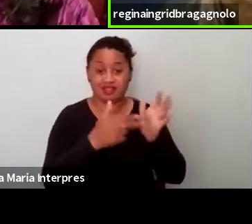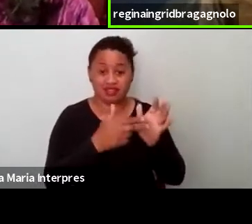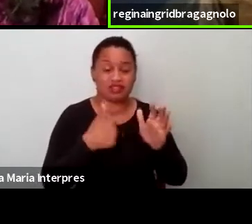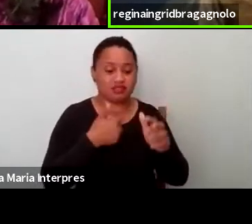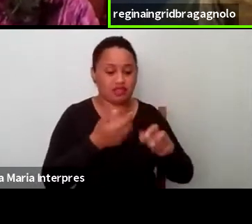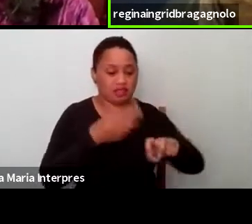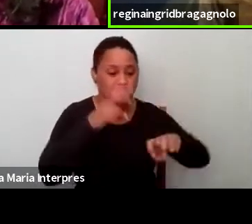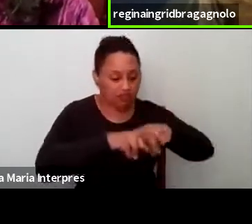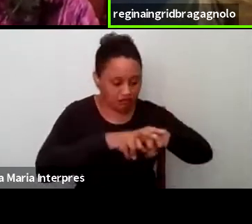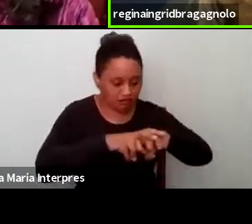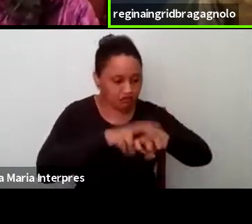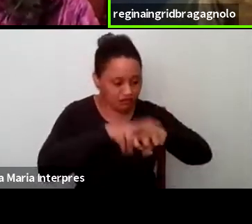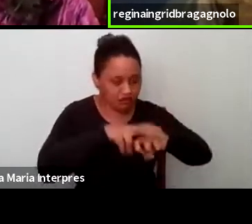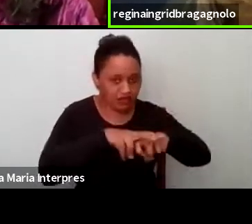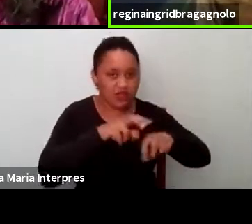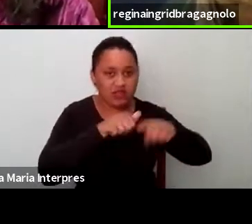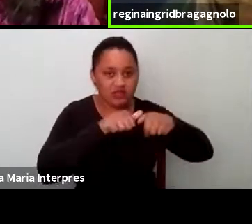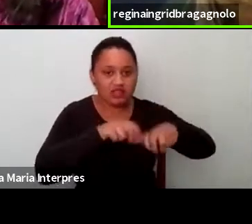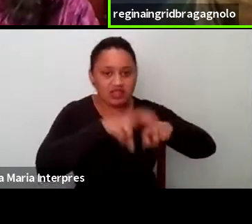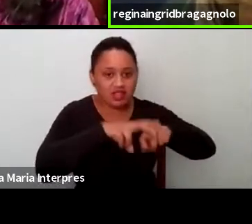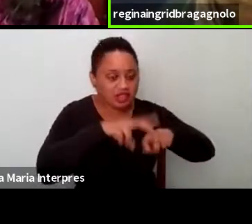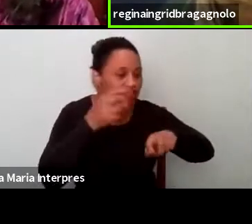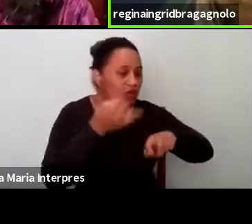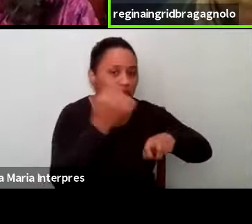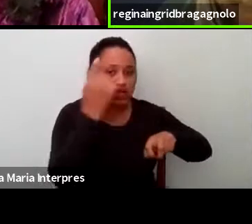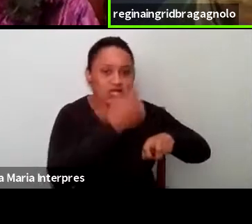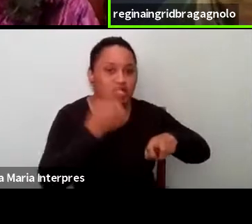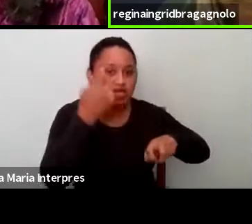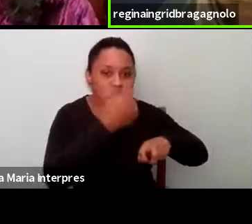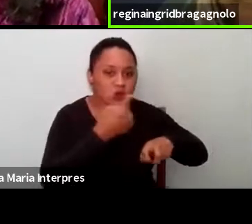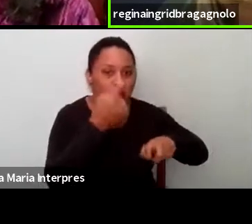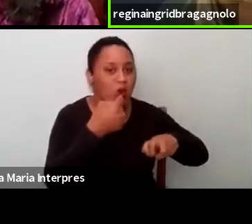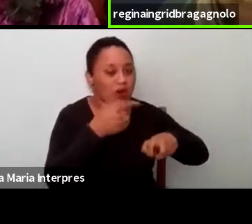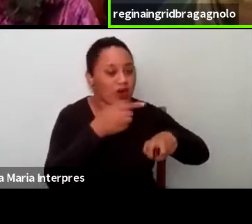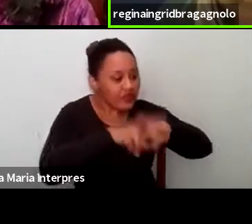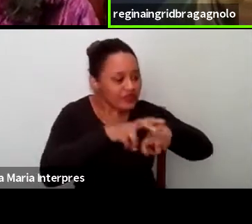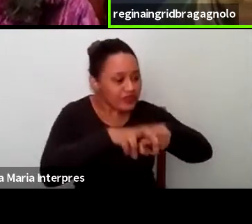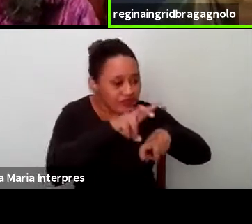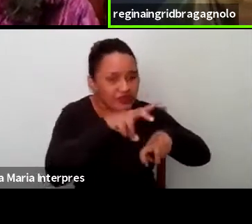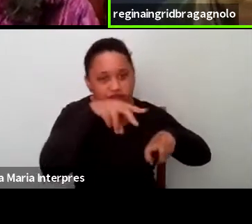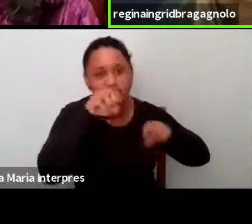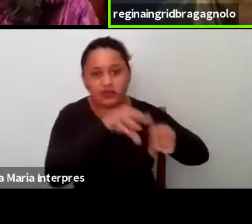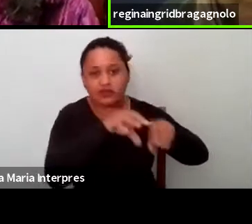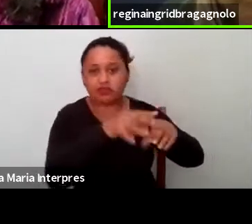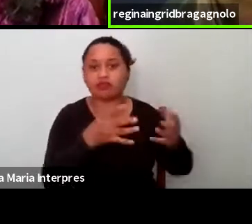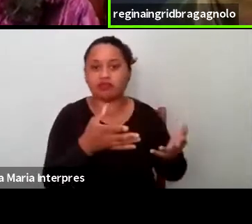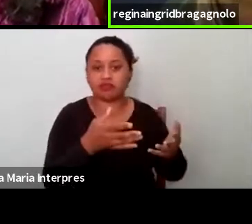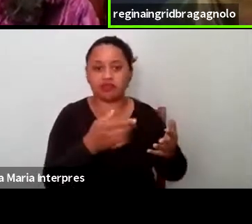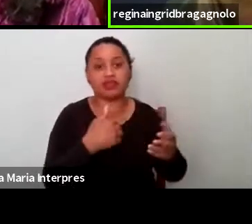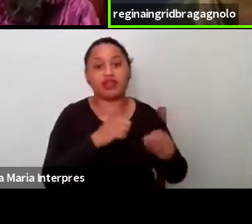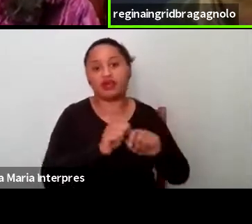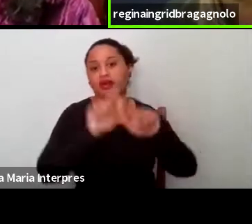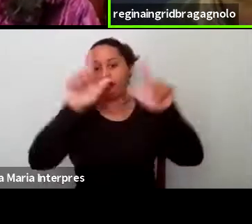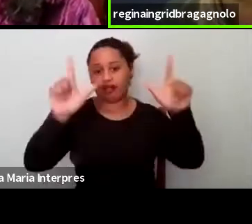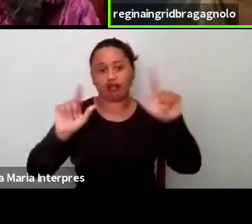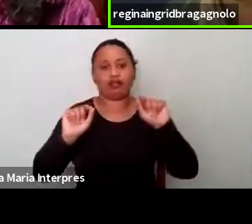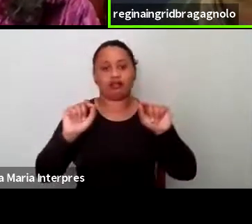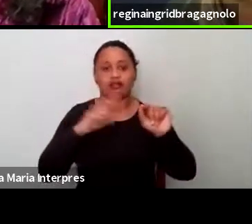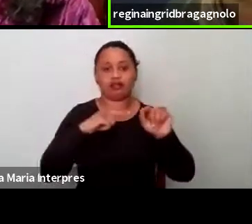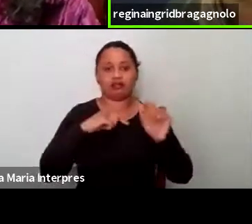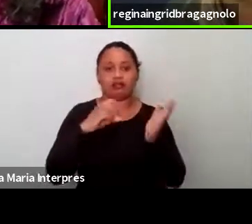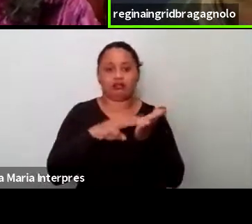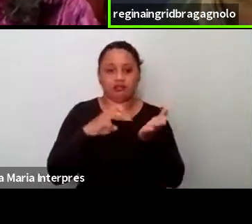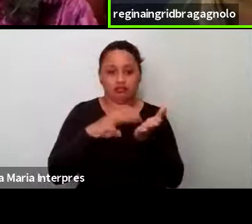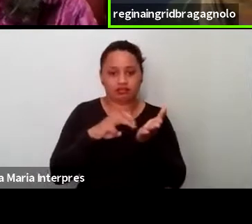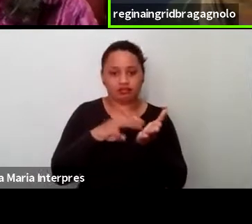cadeira, não é dizer, definir quantas horas, essa questão do método, não é que ele tinha claramente uma lógica, um método